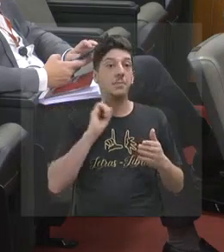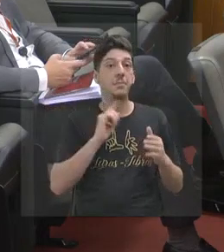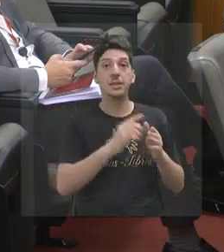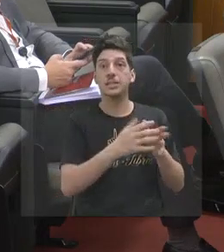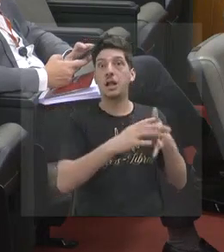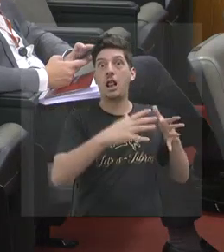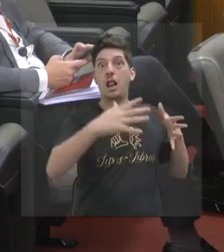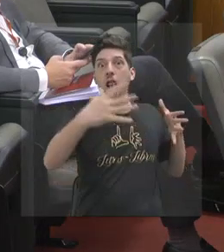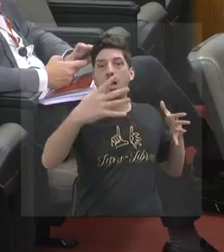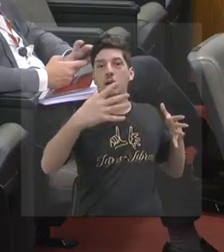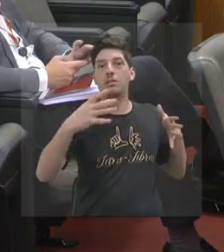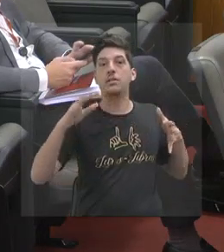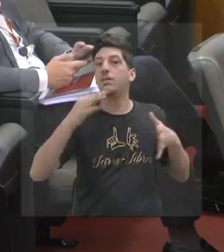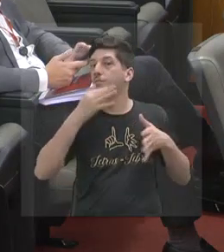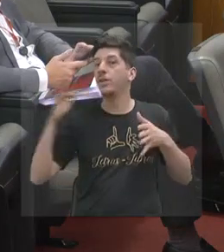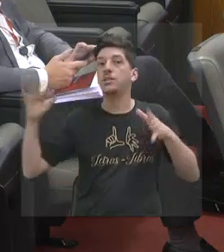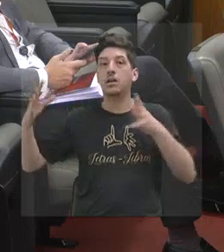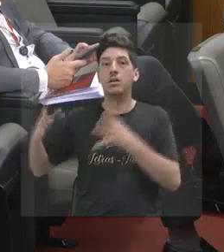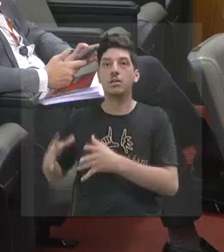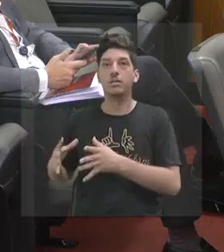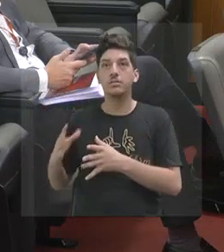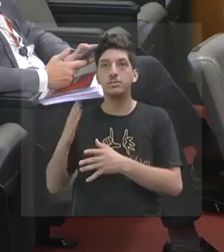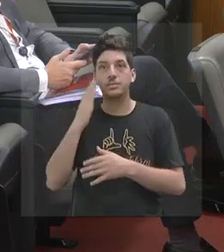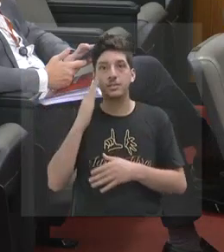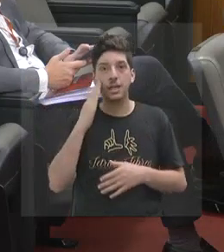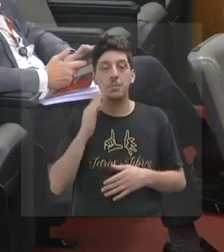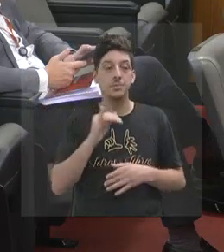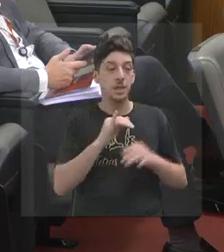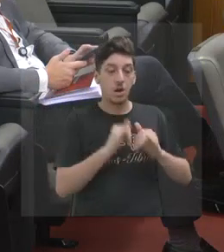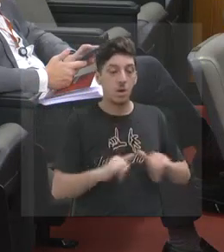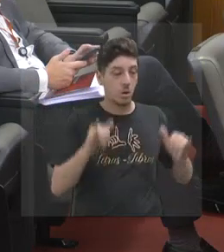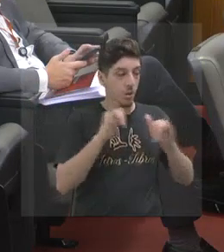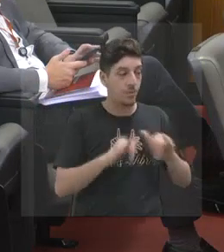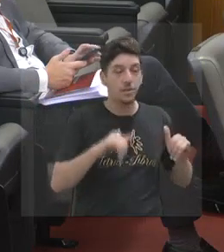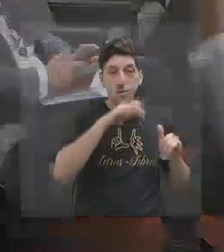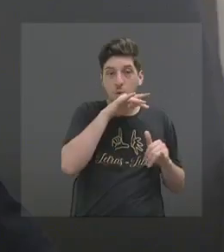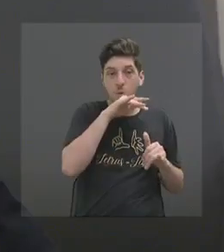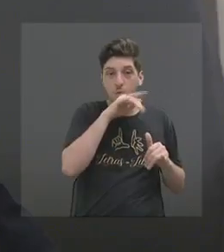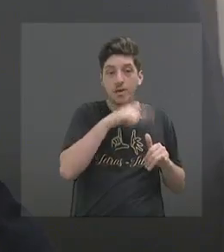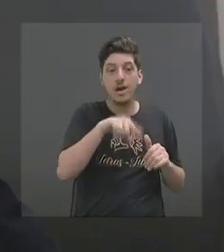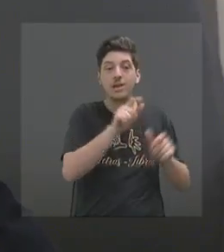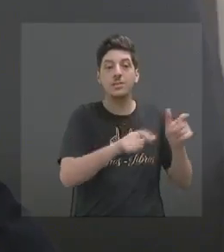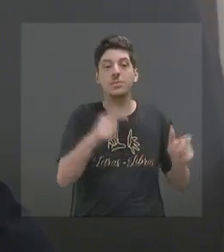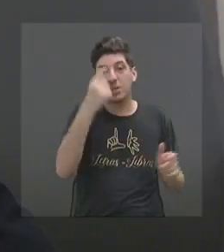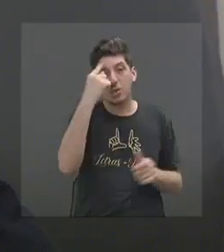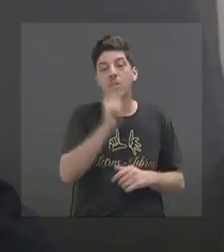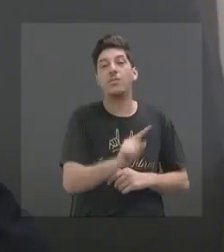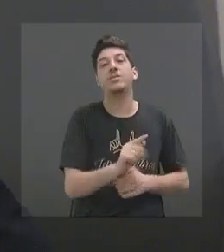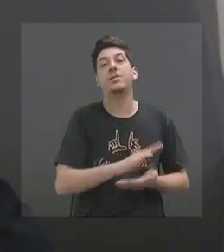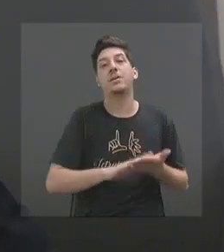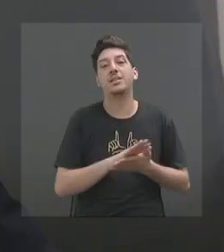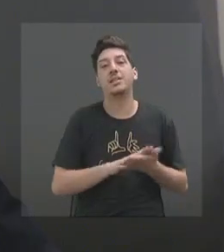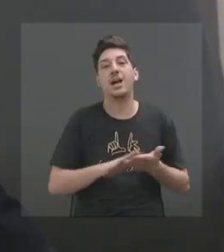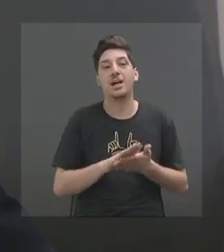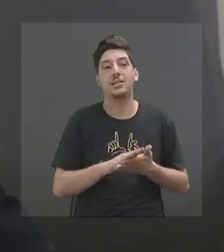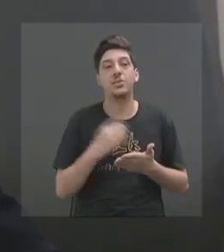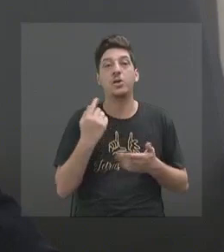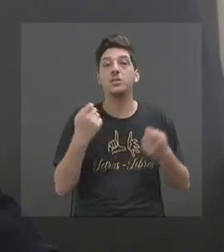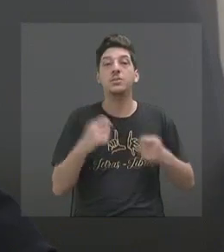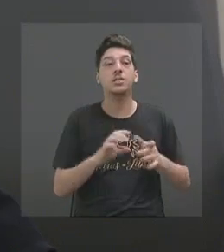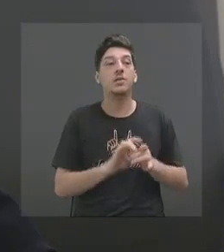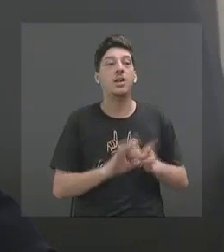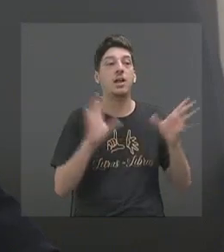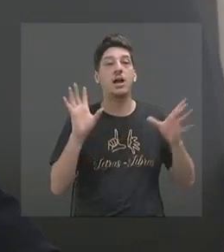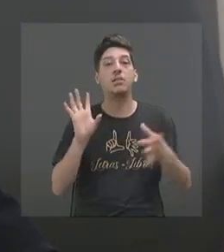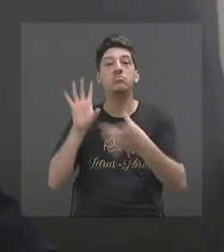eficiente, as pessoas não vão ficar sabendo. E aí, gente tem que ser independente. Para ser independente, tinha que estar ligado direto no